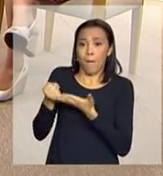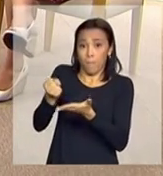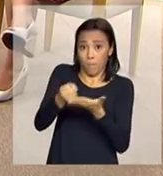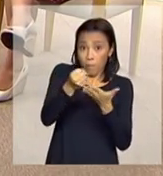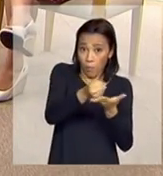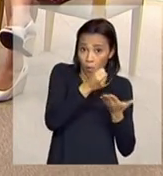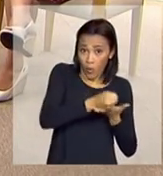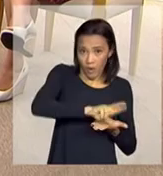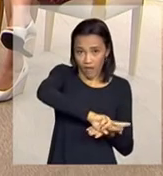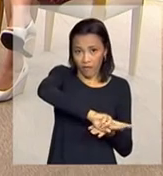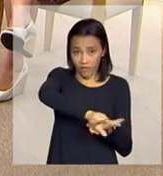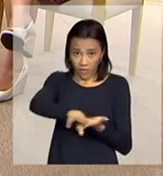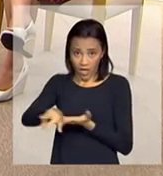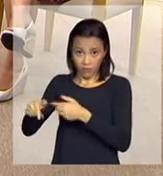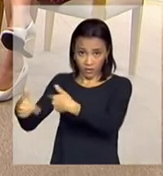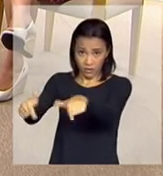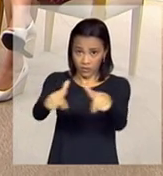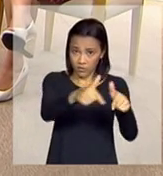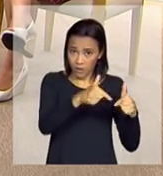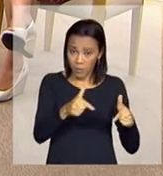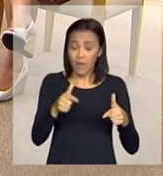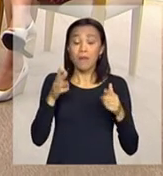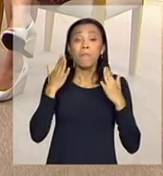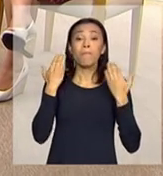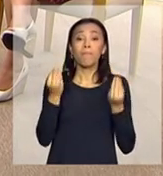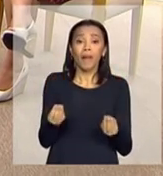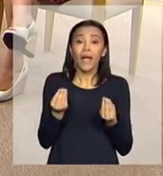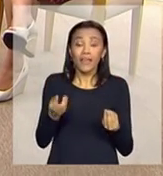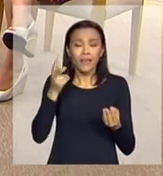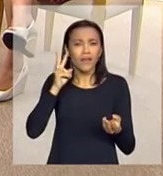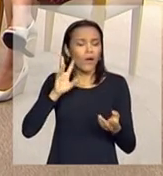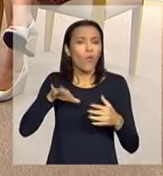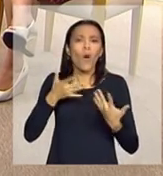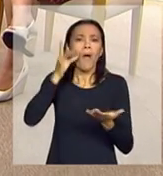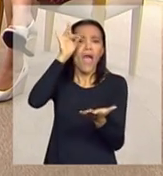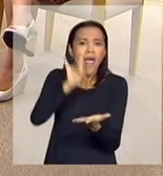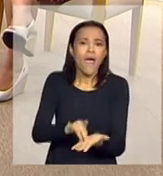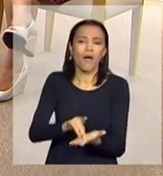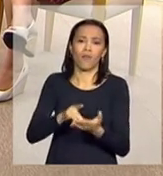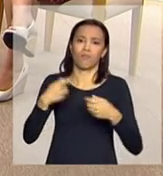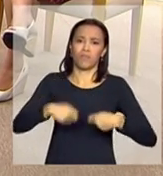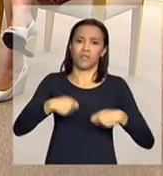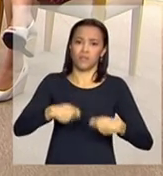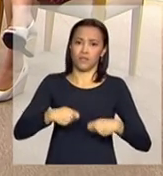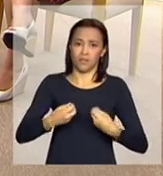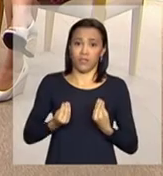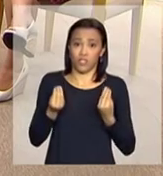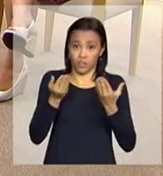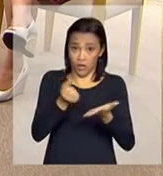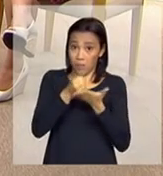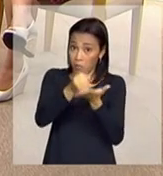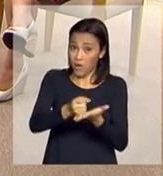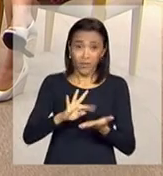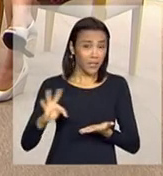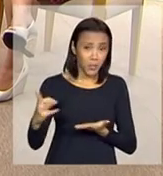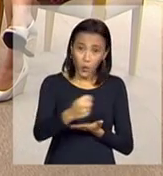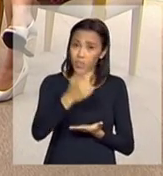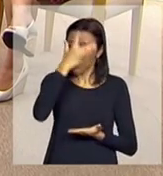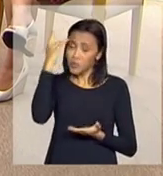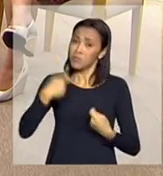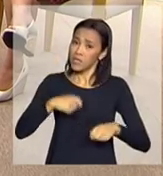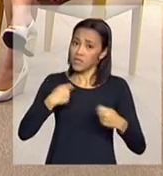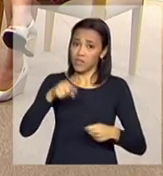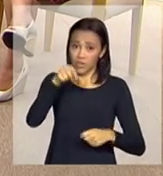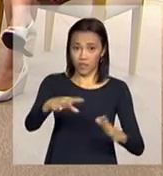assistência social, para que seja vista qual é a real necessidade das famílias. Nem todas as pessoas vão precisar da residência inclusiva.